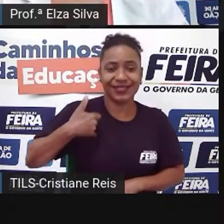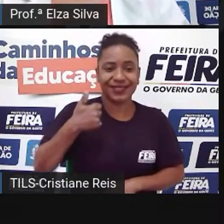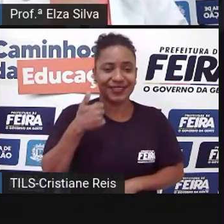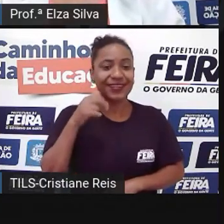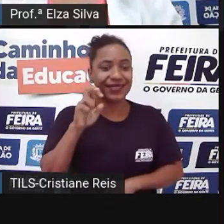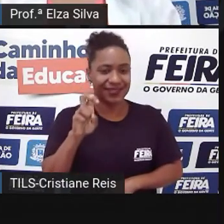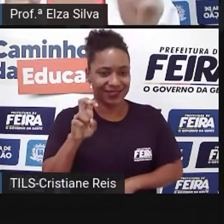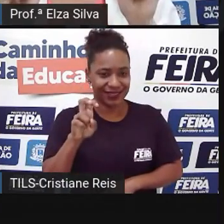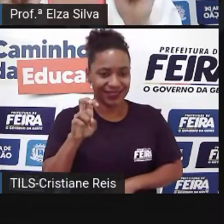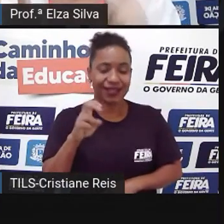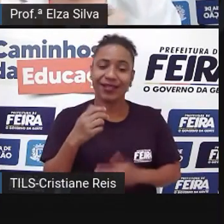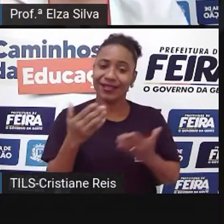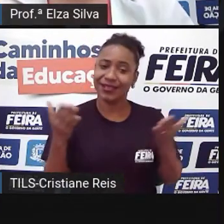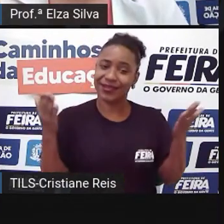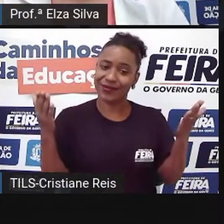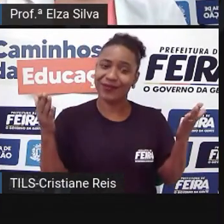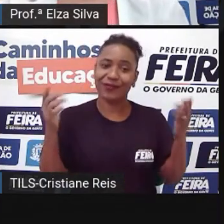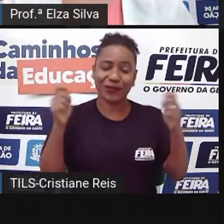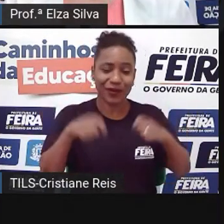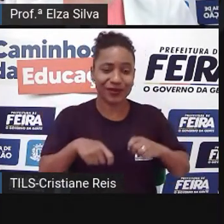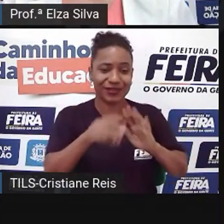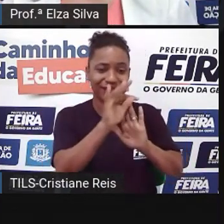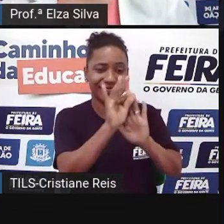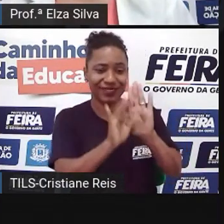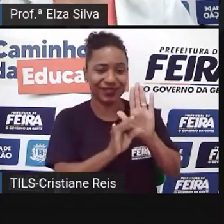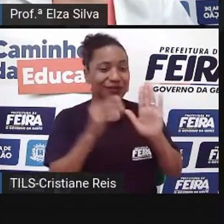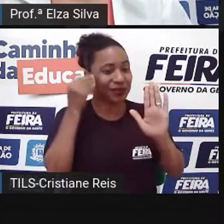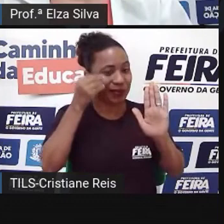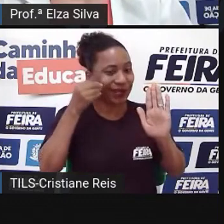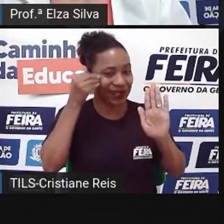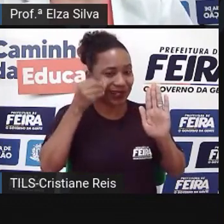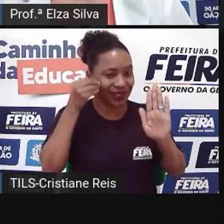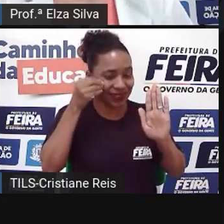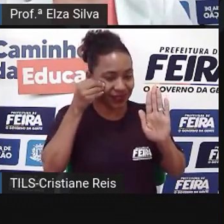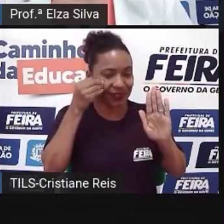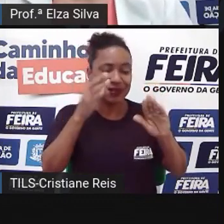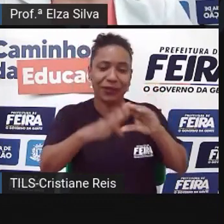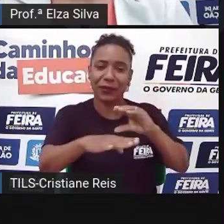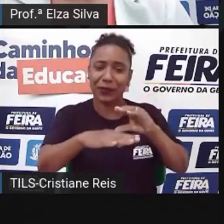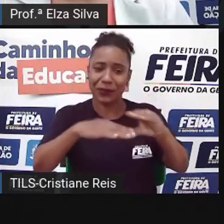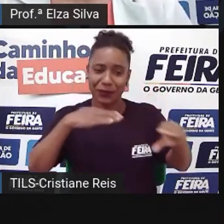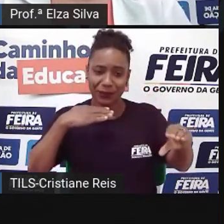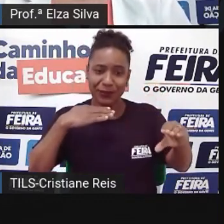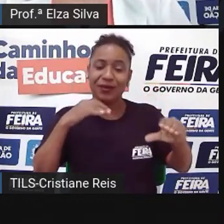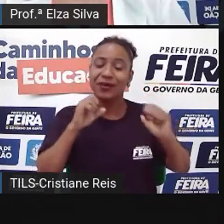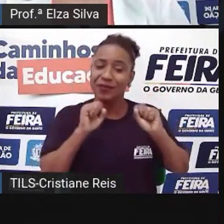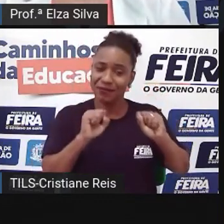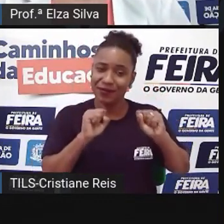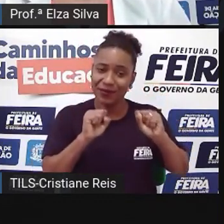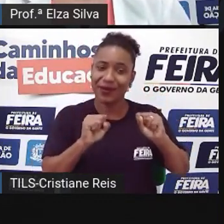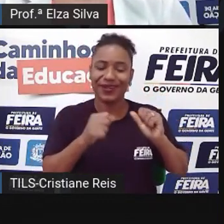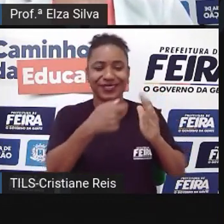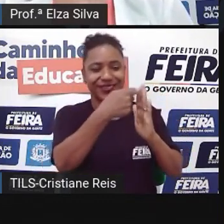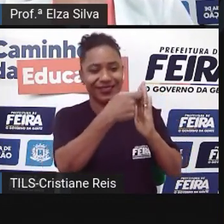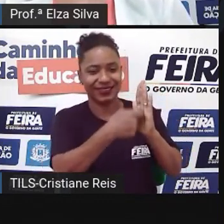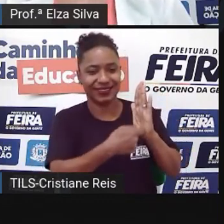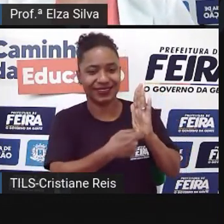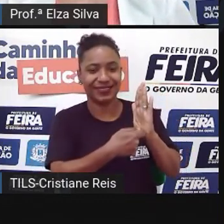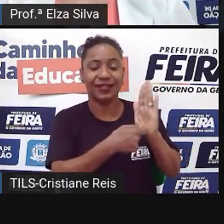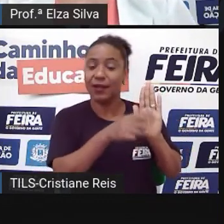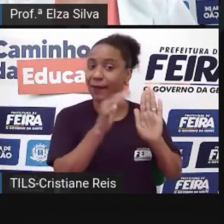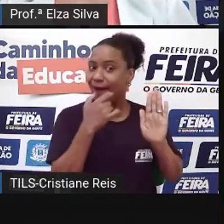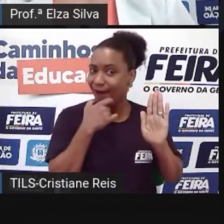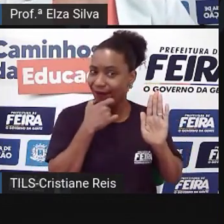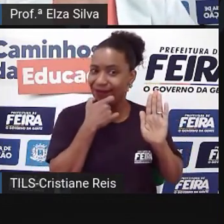fico aqui esperando que você compartilhe comigo a sua experiência Em produzir esse texto em inglês E eu